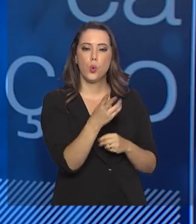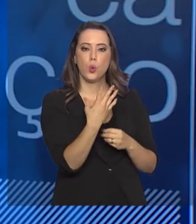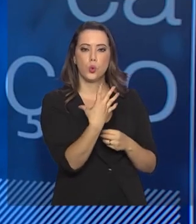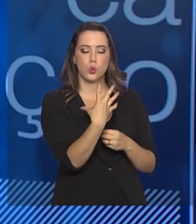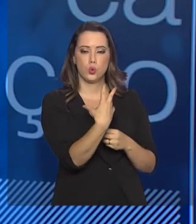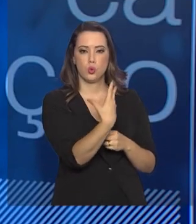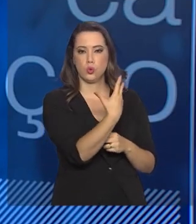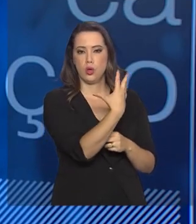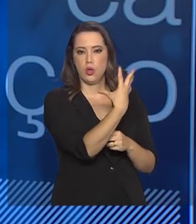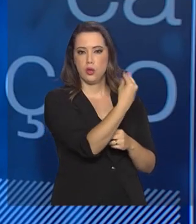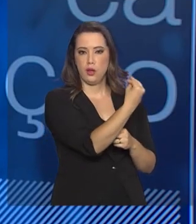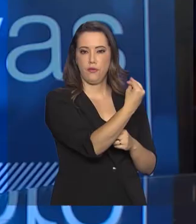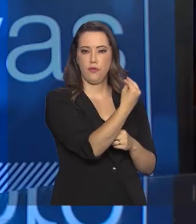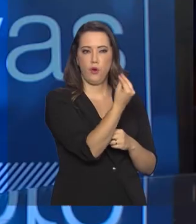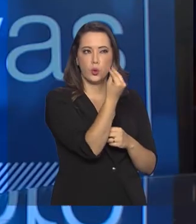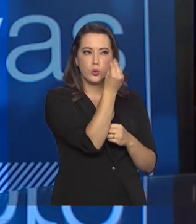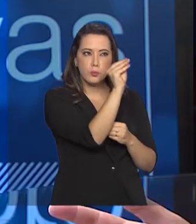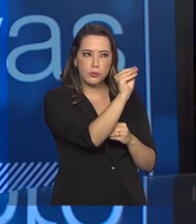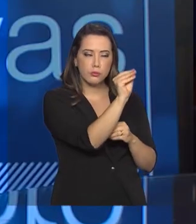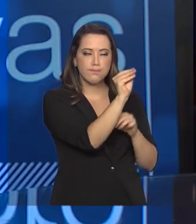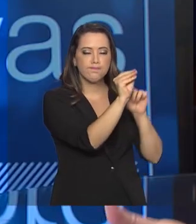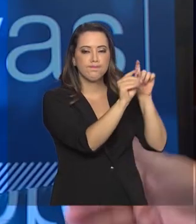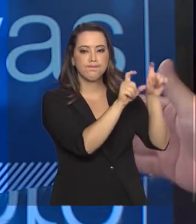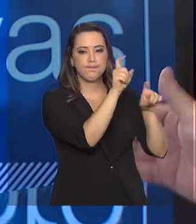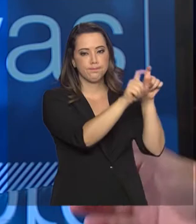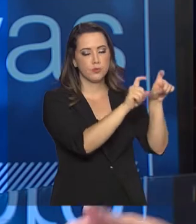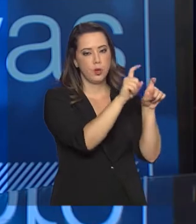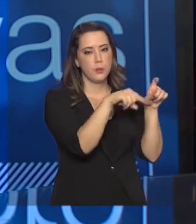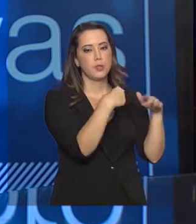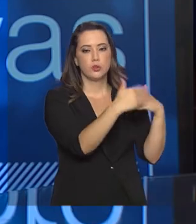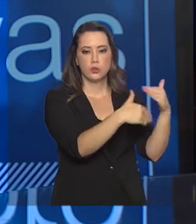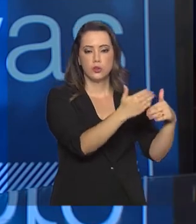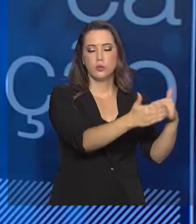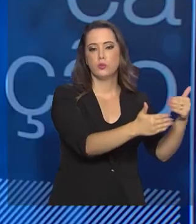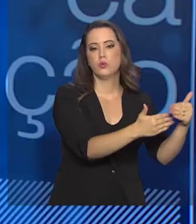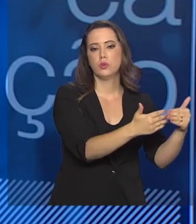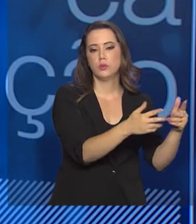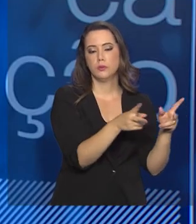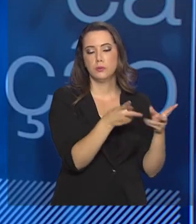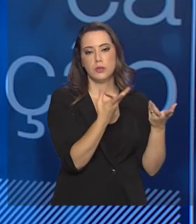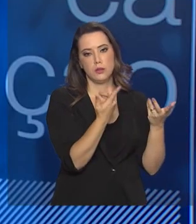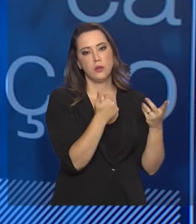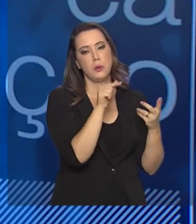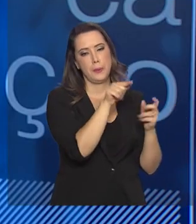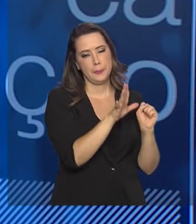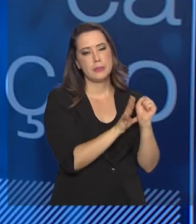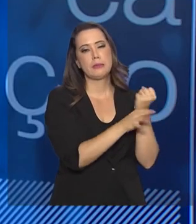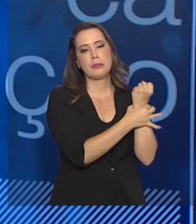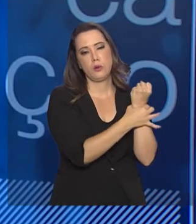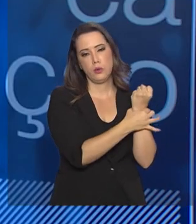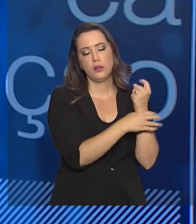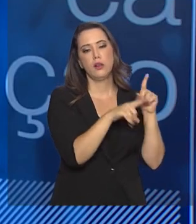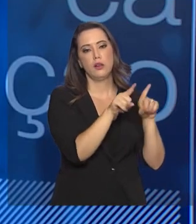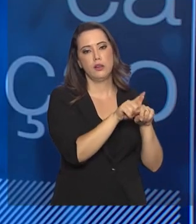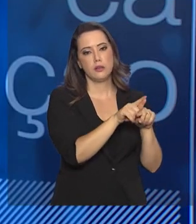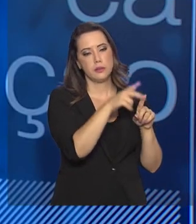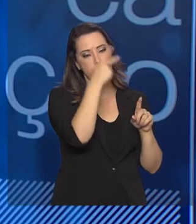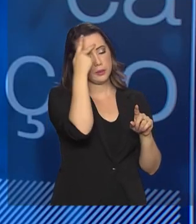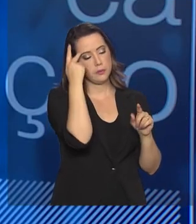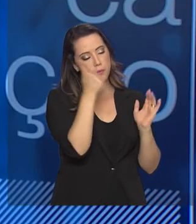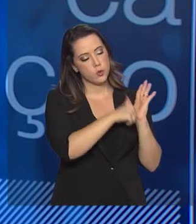da imagem da pessoa nos nossos exames, para a fim da gente evoluir na certificação, na identificação do aluno.